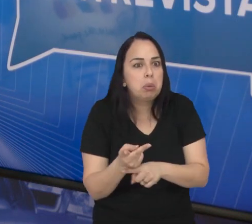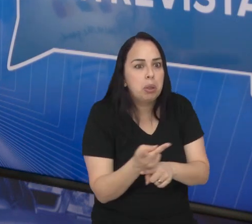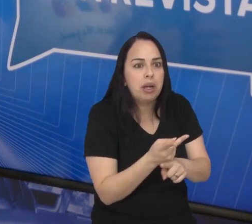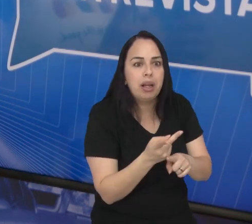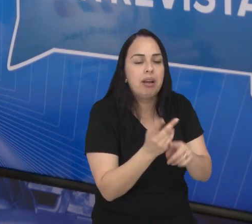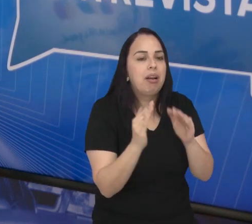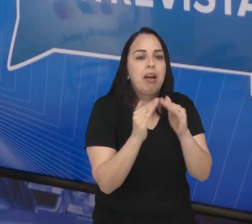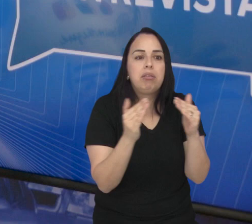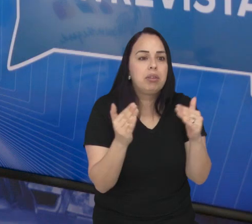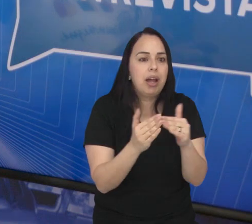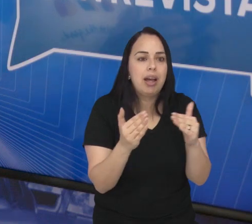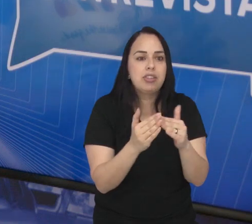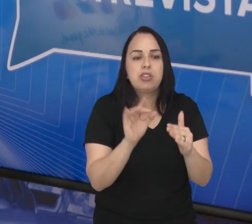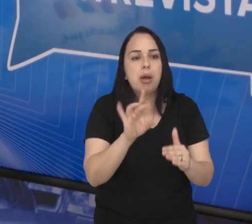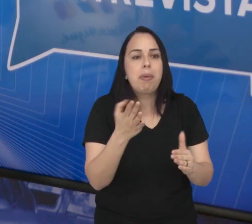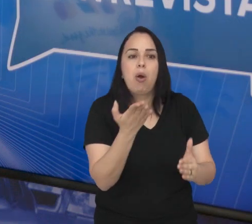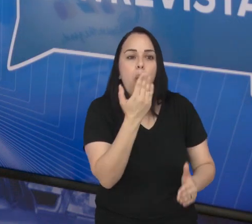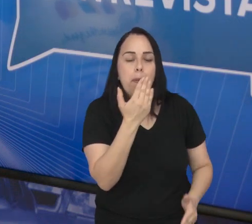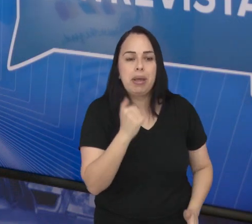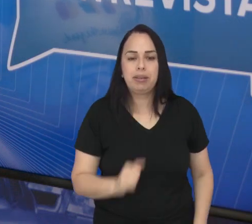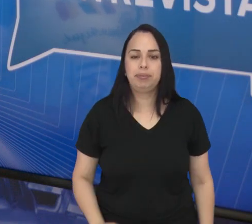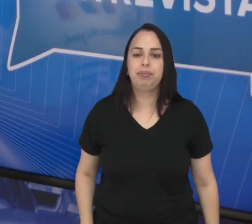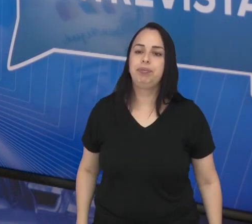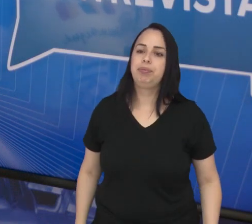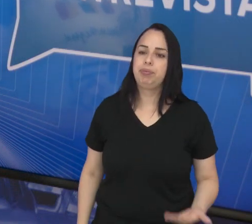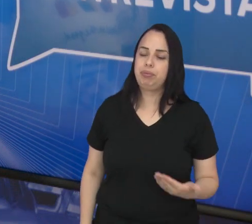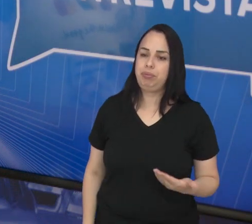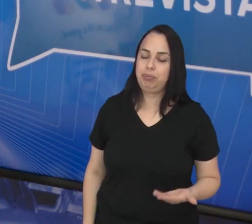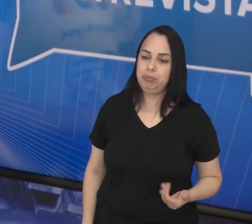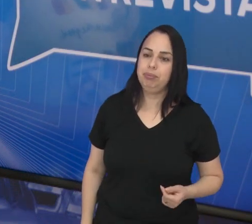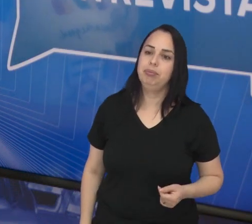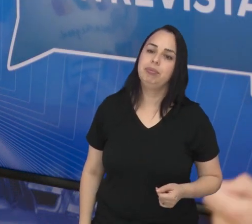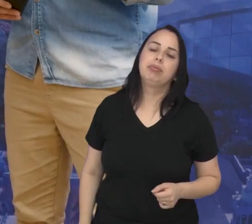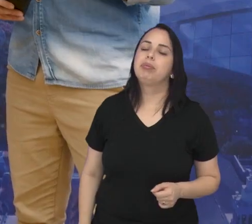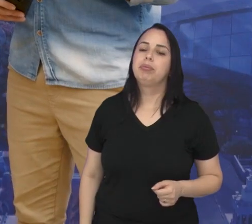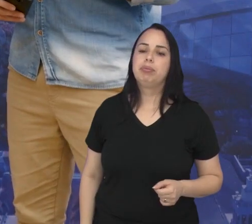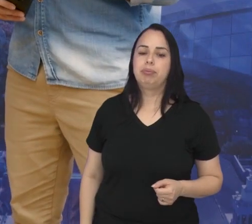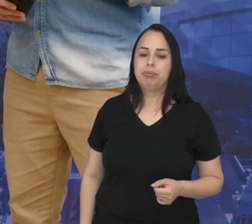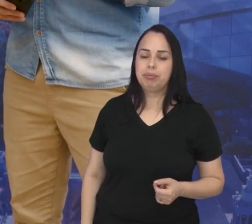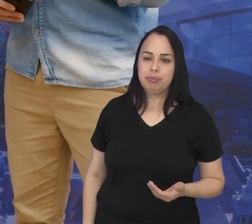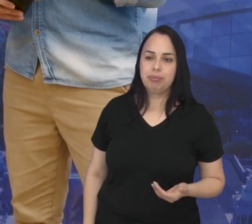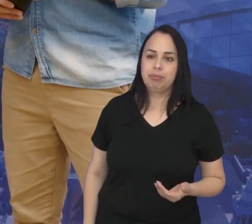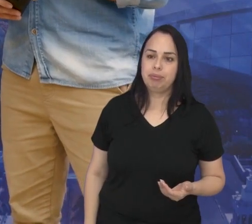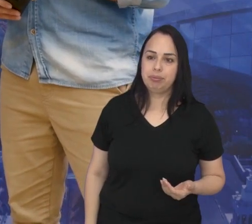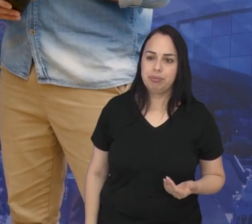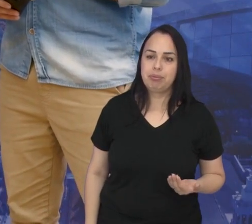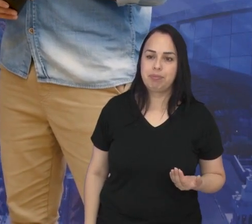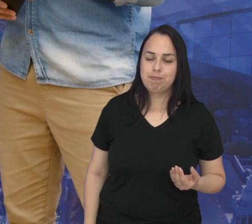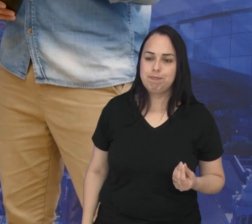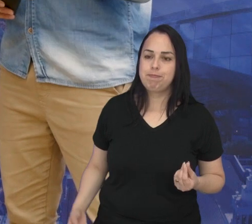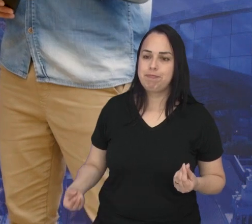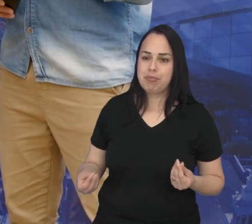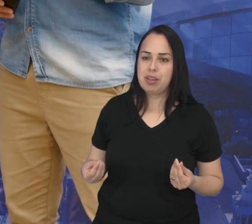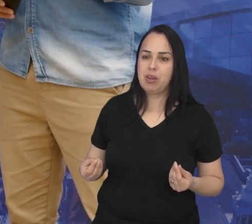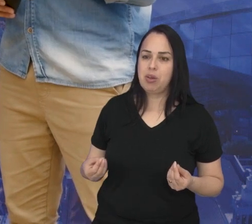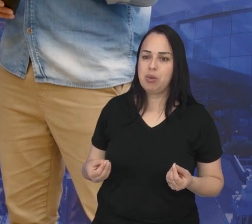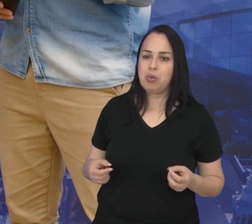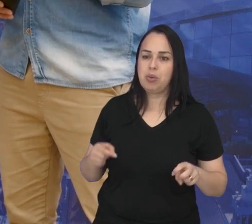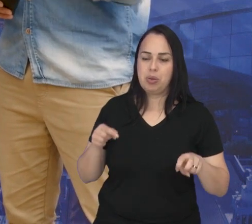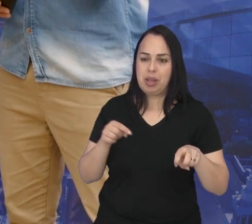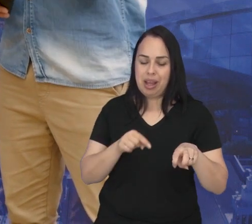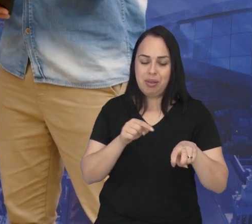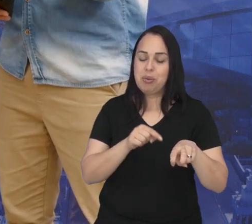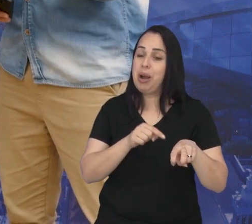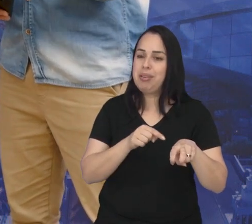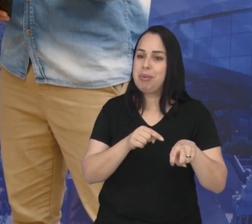apenas para comer no final, no começo da noite. É, e essa questão de até o animal